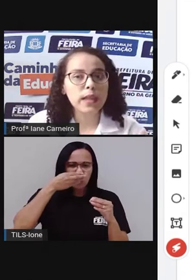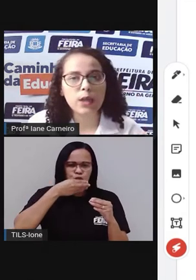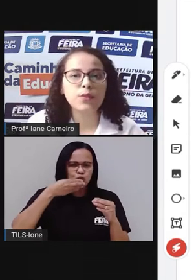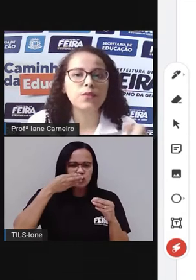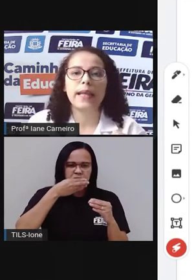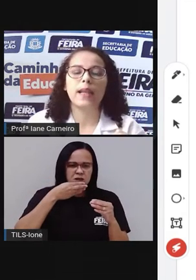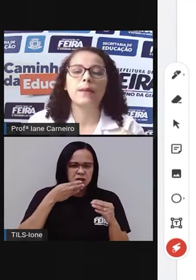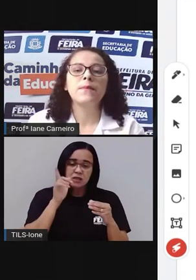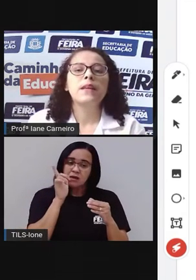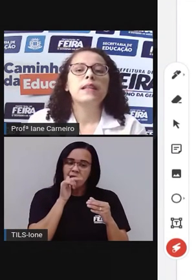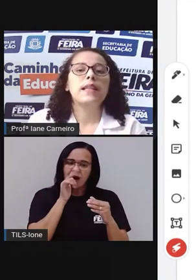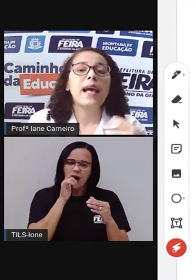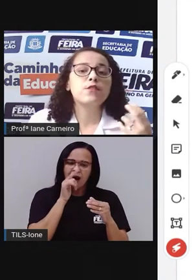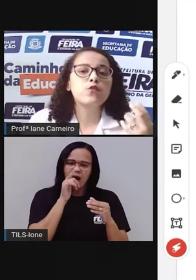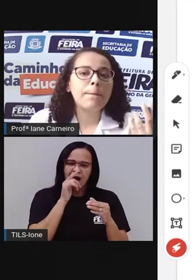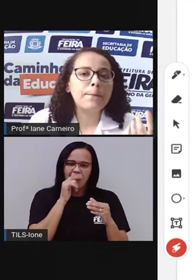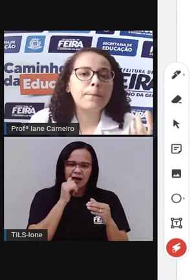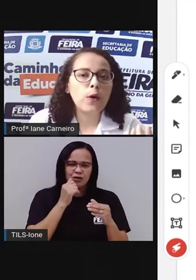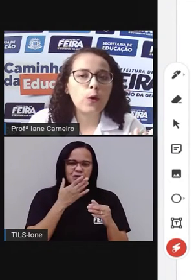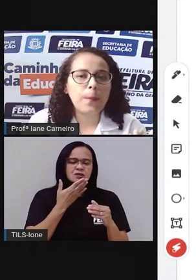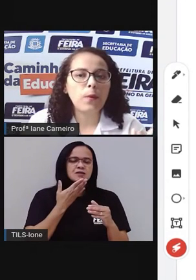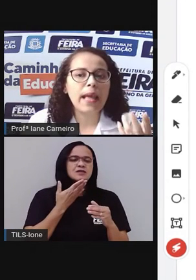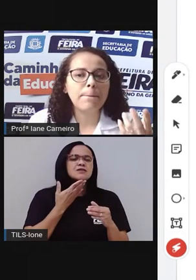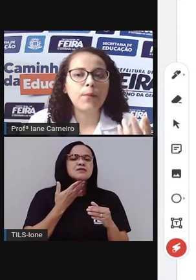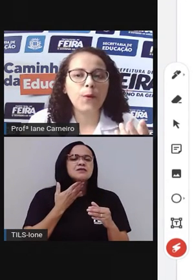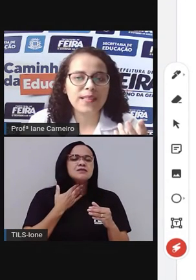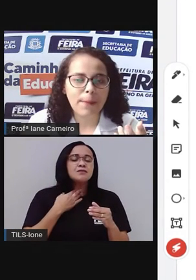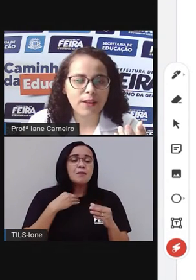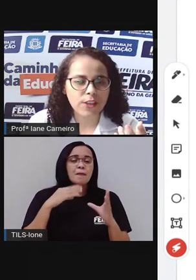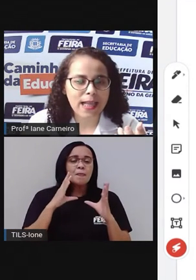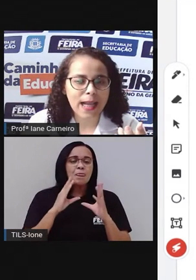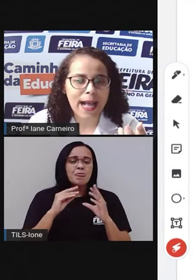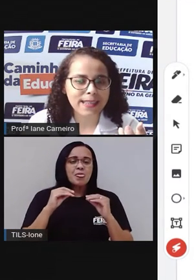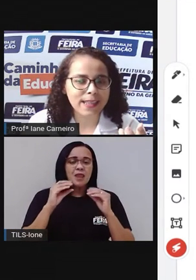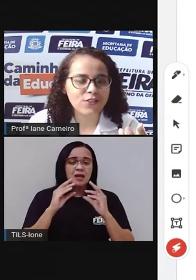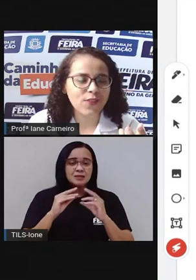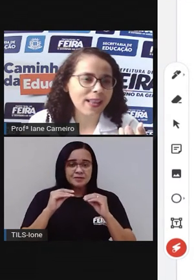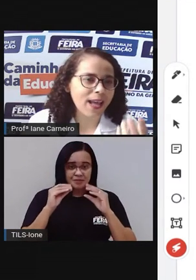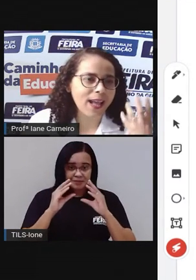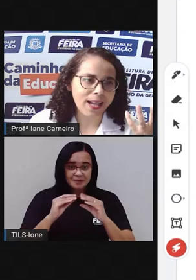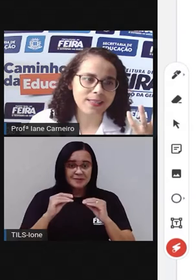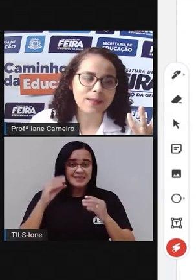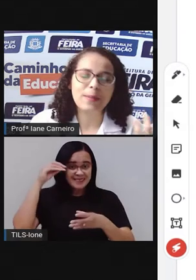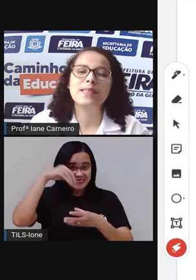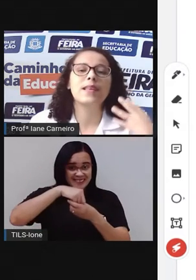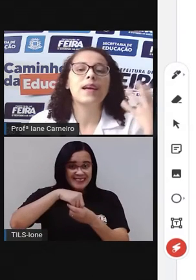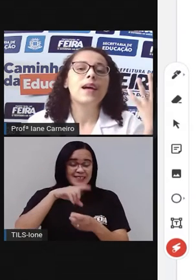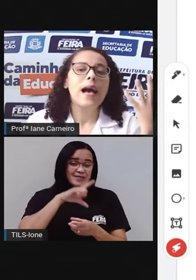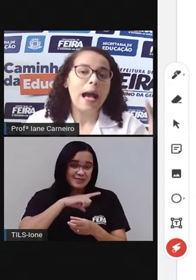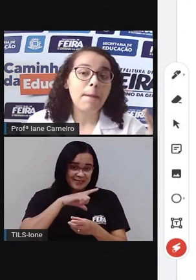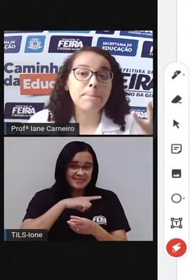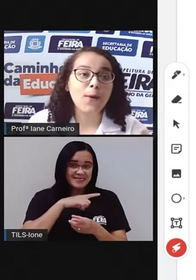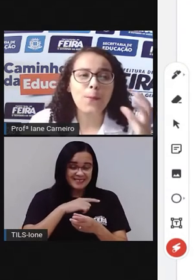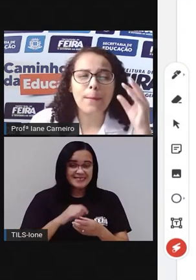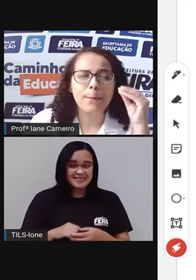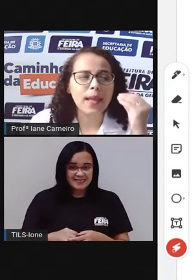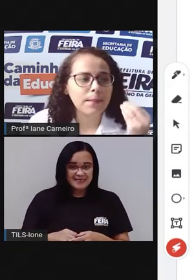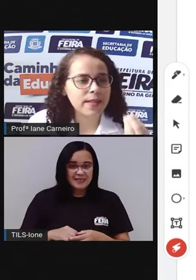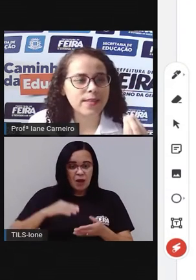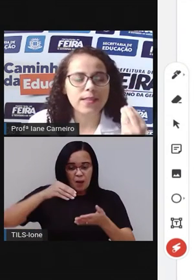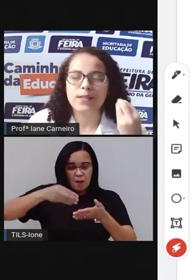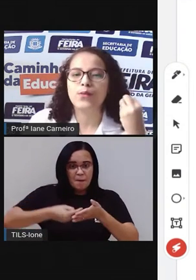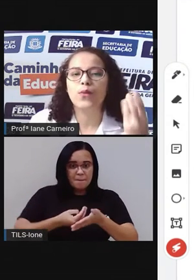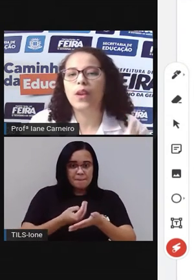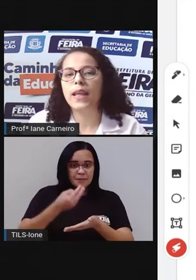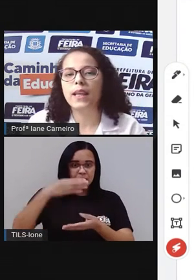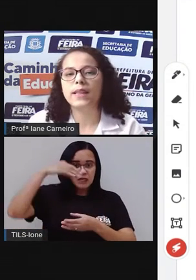líquido nela, né? A sua polpa. O que é a polpa? Essa parte aqui da carne, né? A fala que é a carne da melancia. A polpa é bem